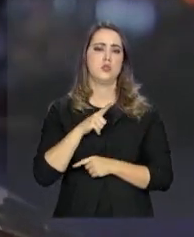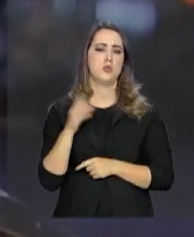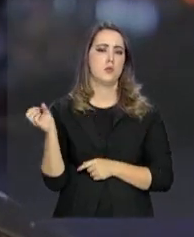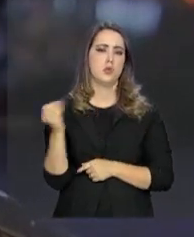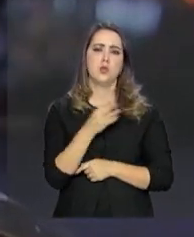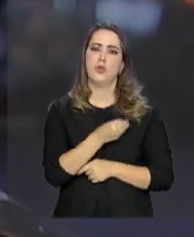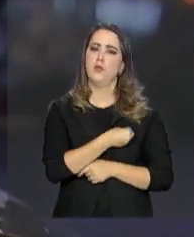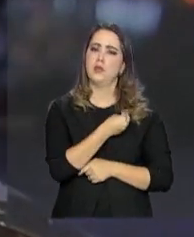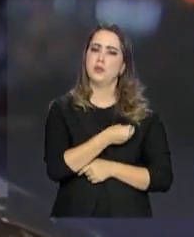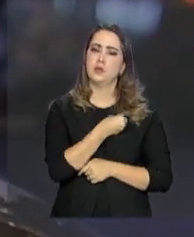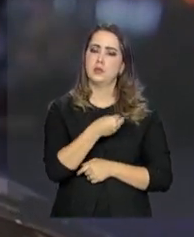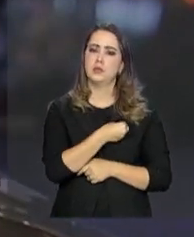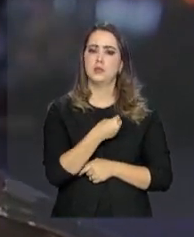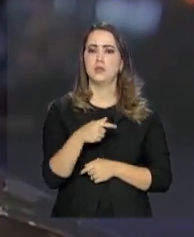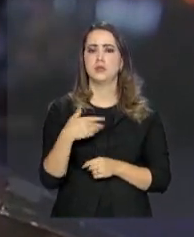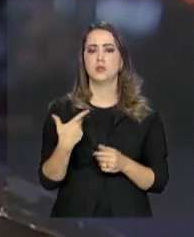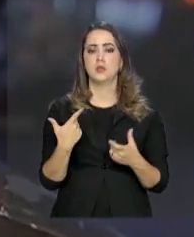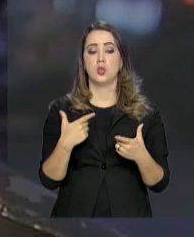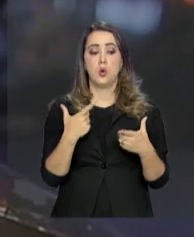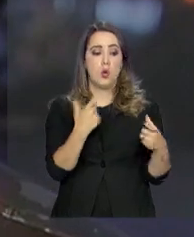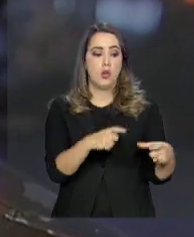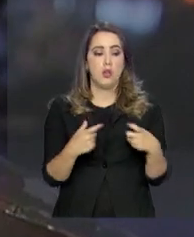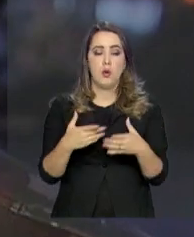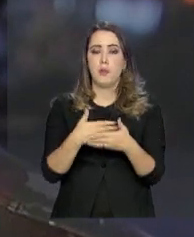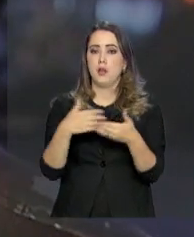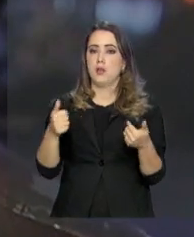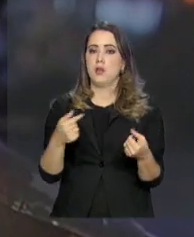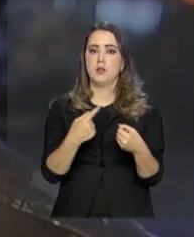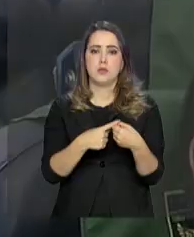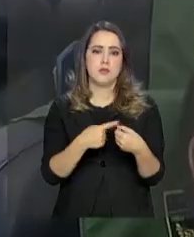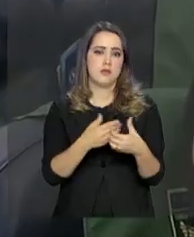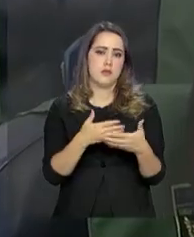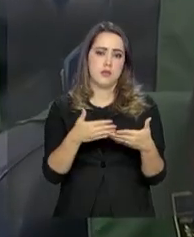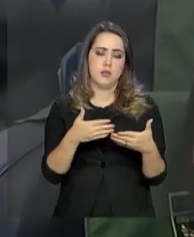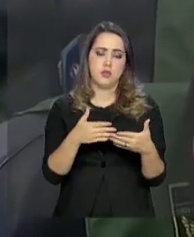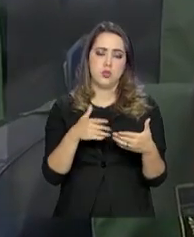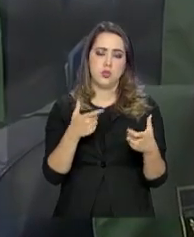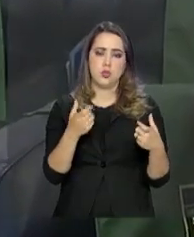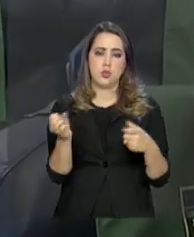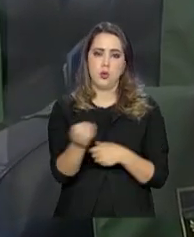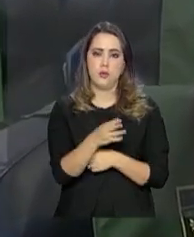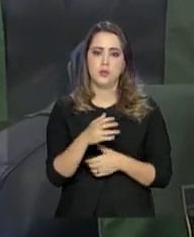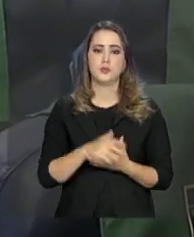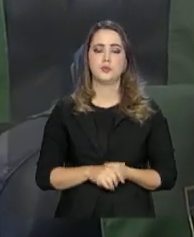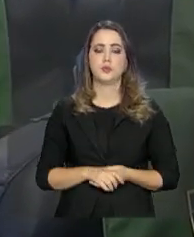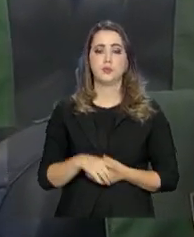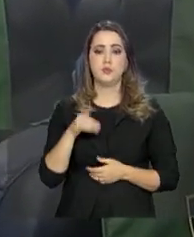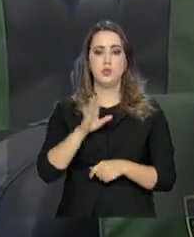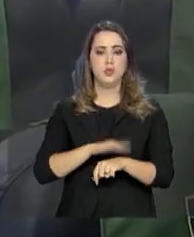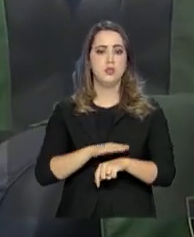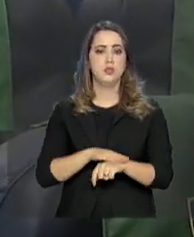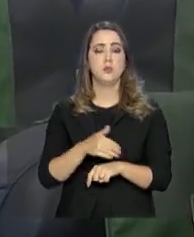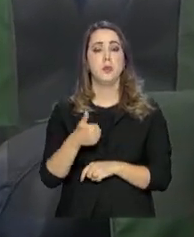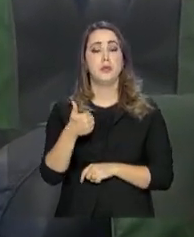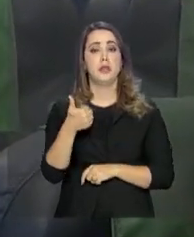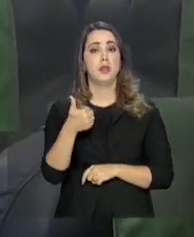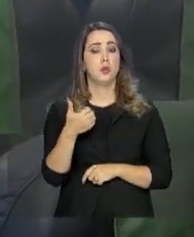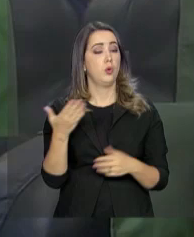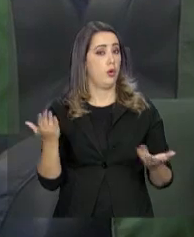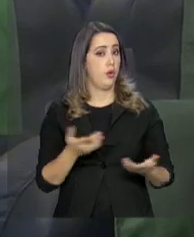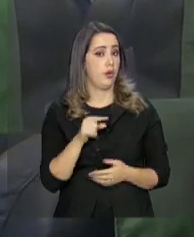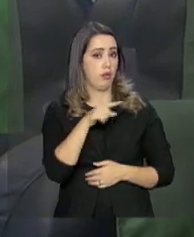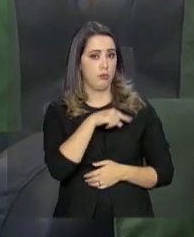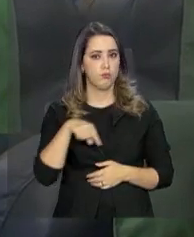nova qualidade de vida em meios melhores nas cidades de destino. Nessa etapa, são 163 imigrantes